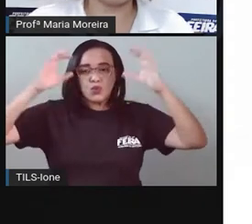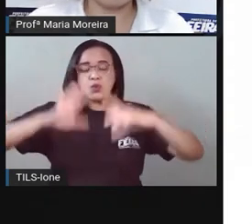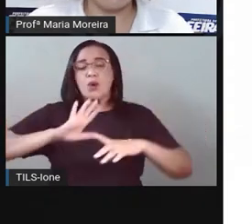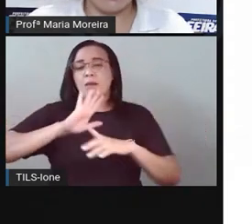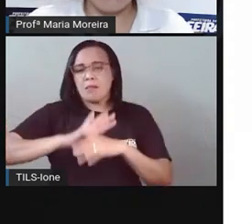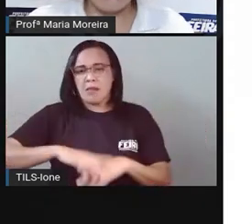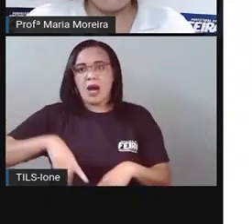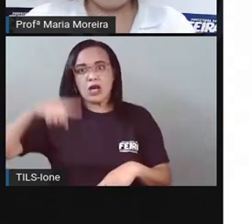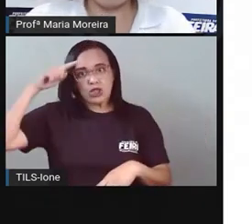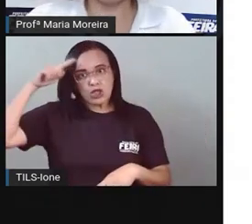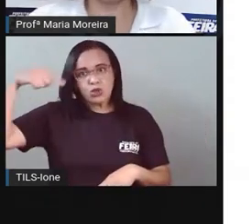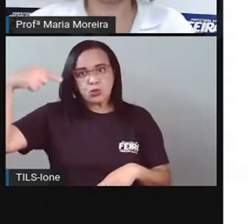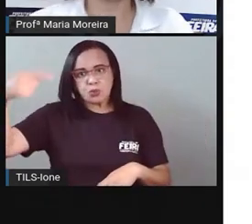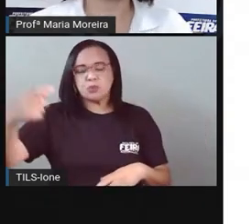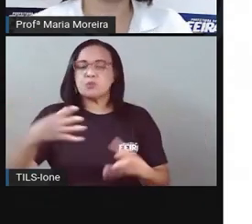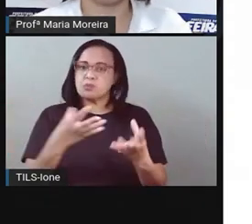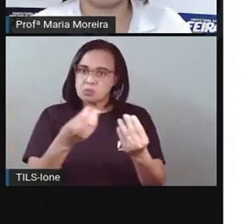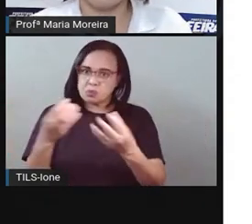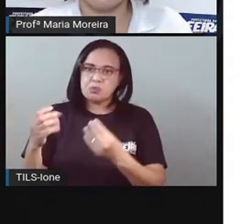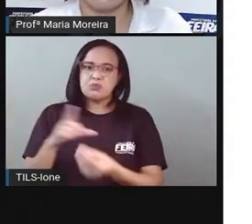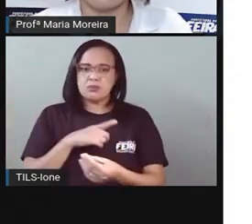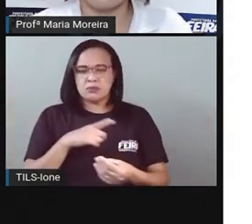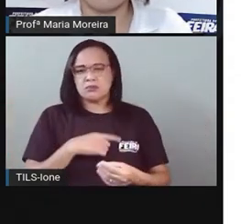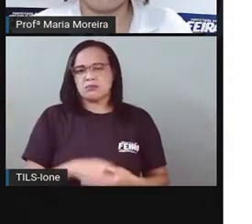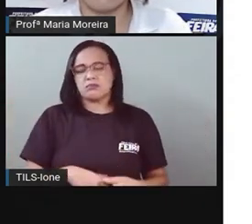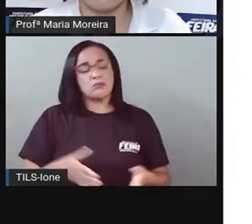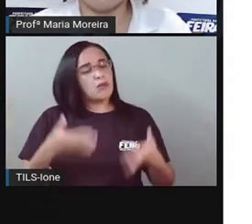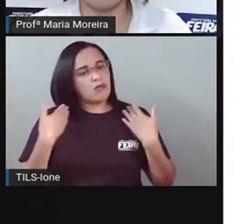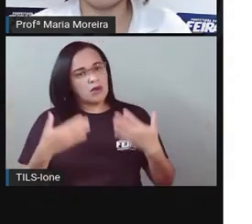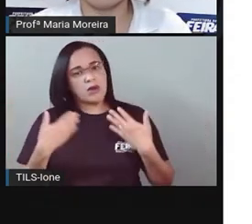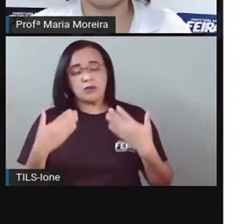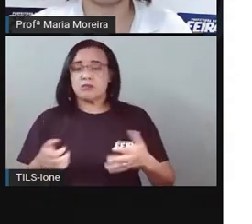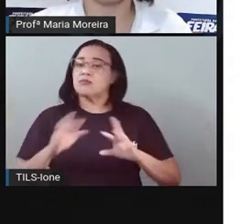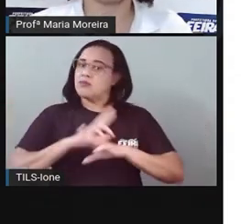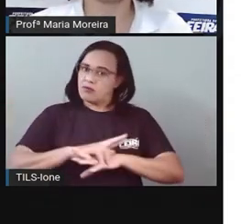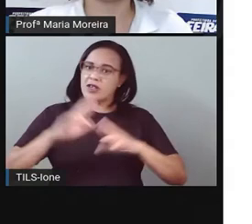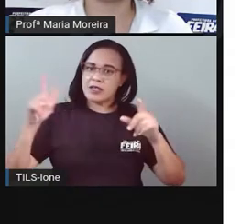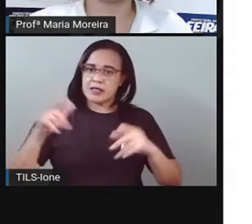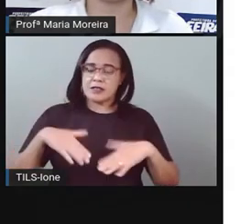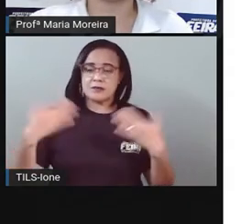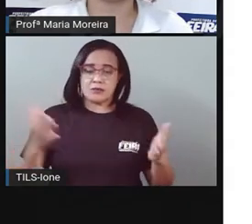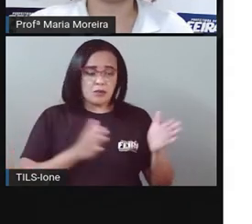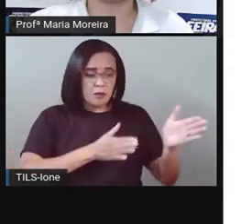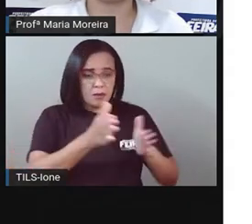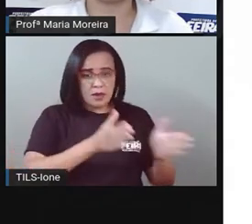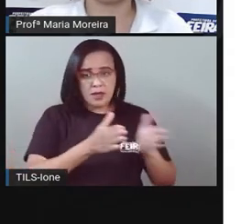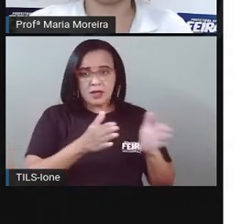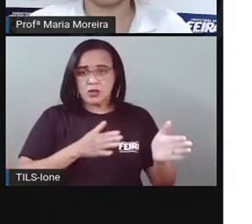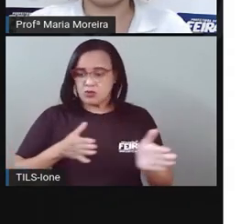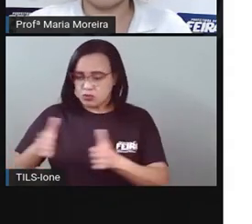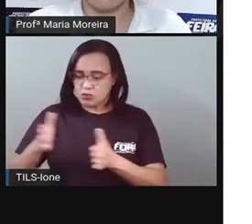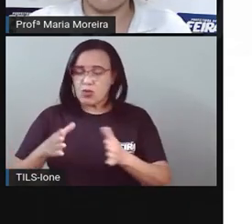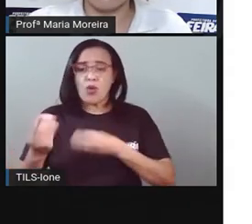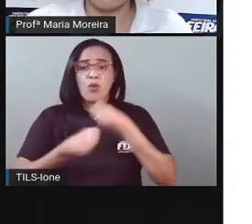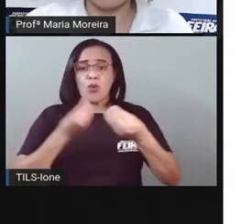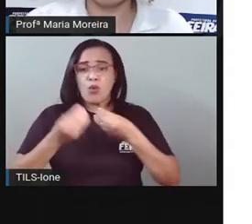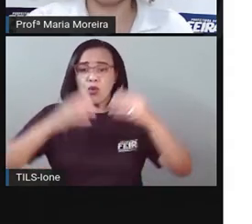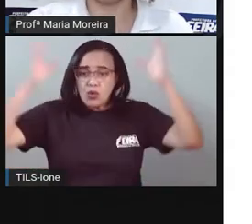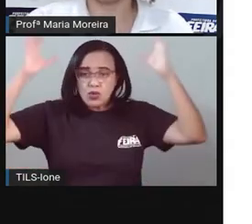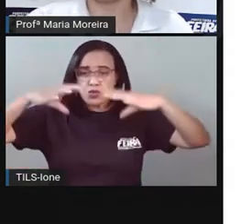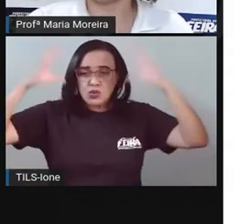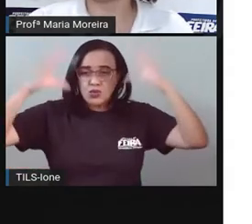Quanto as do verão Bom, esse período, né? Ocorrem chuvas de curta duração